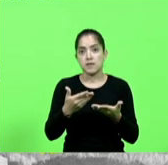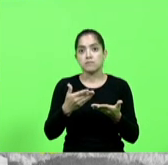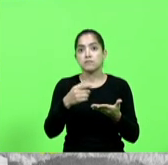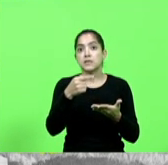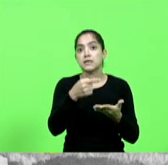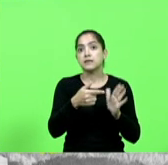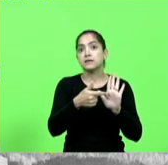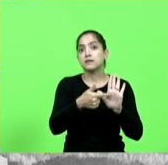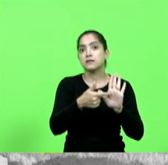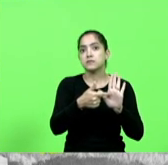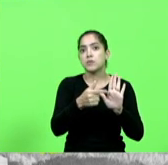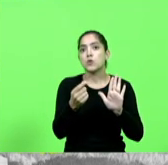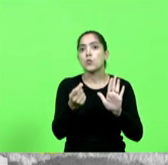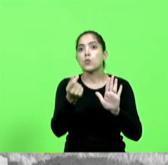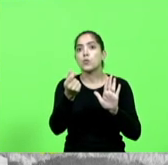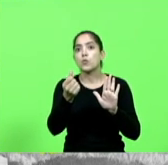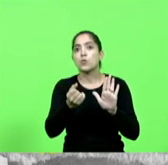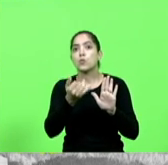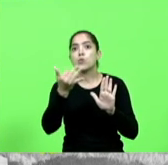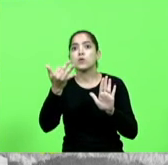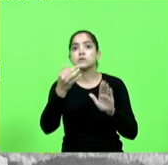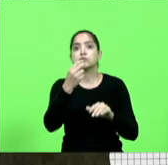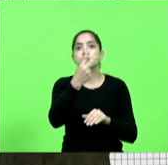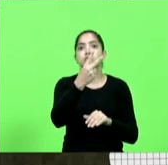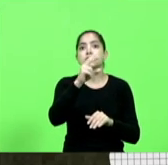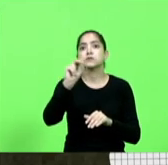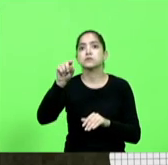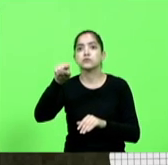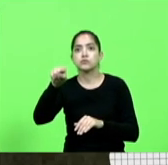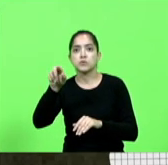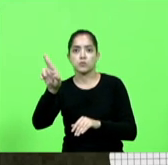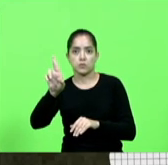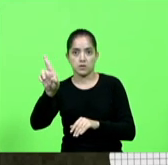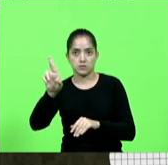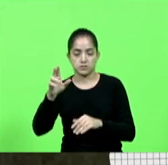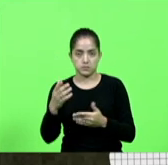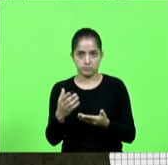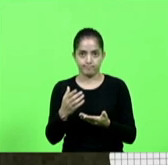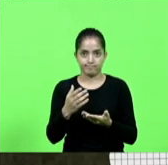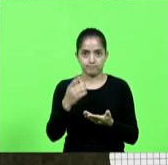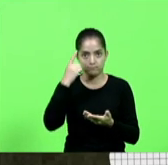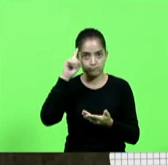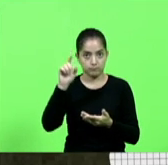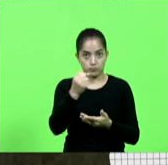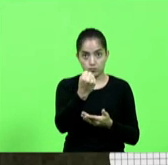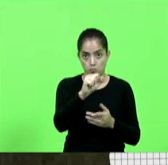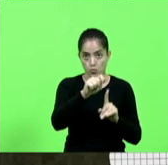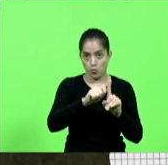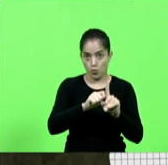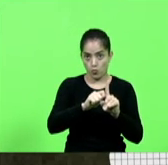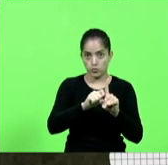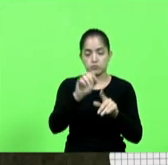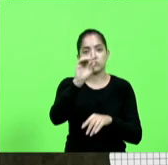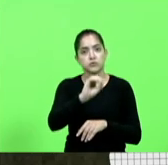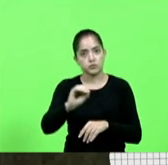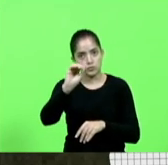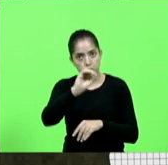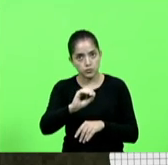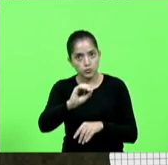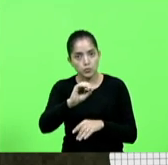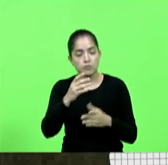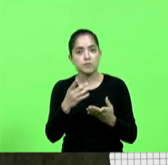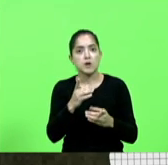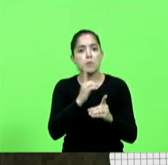caso é o valor necessário seria de 200 mil reais. Dia 8 de outubro de 2019, governo catarinense encontraria uma